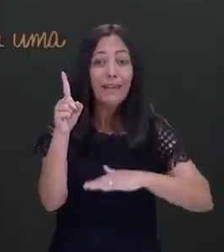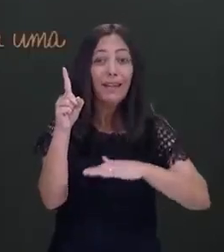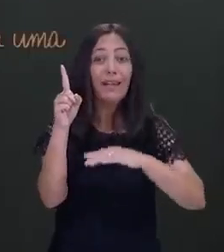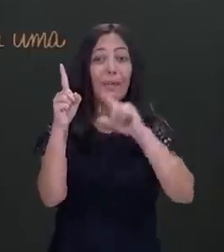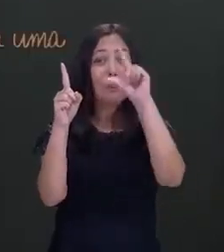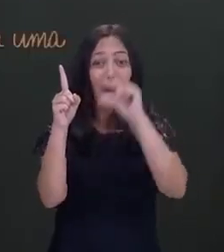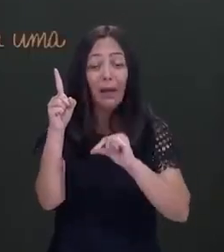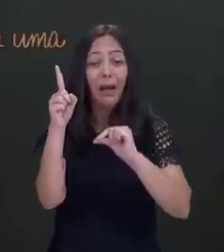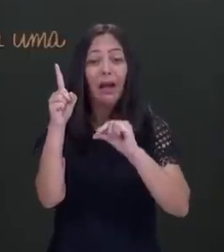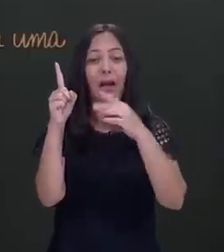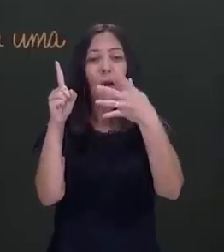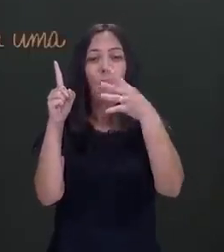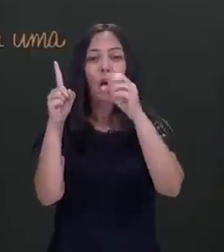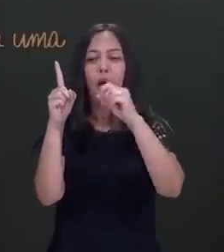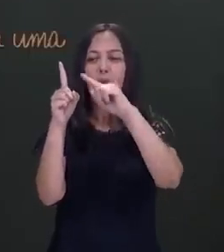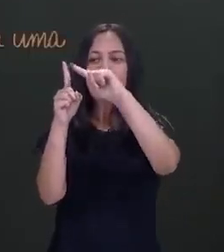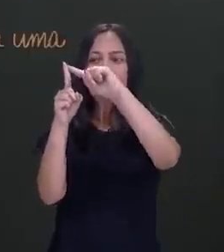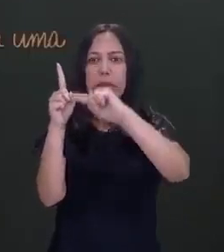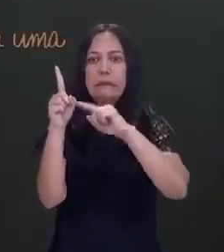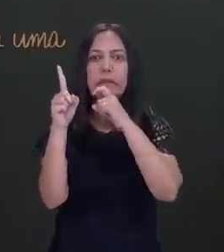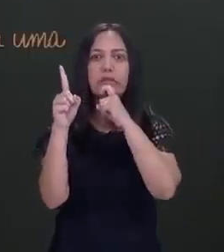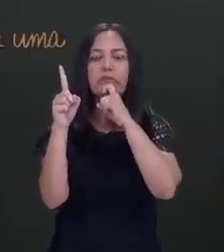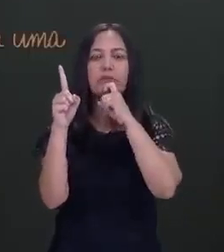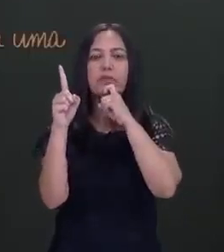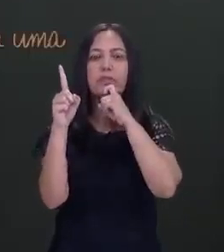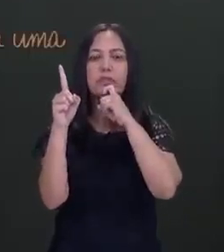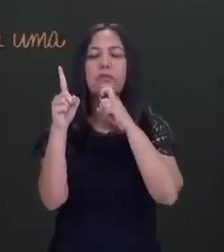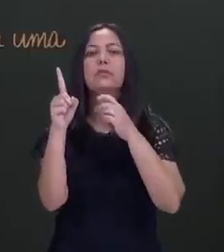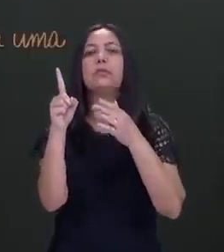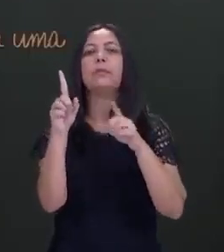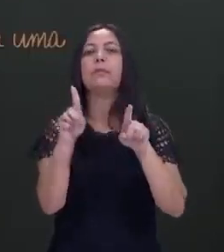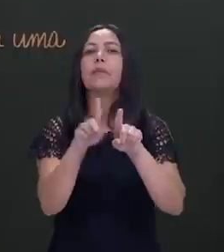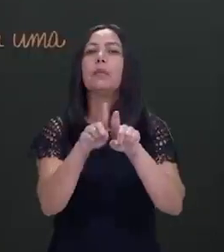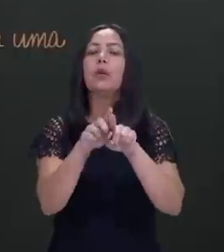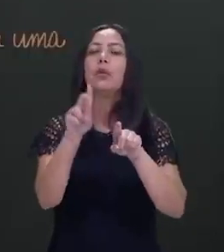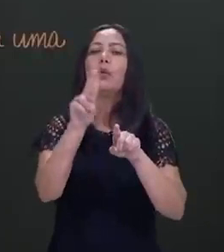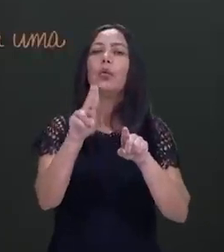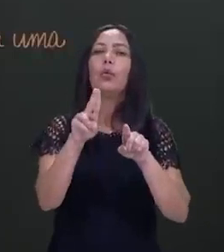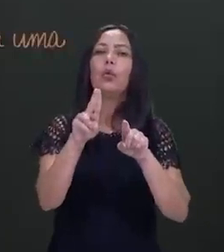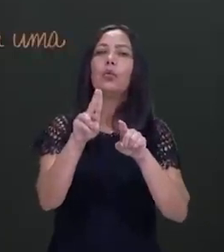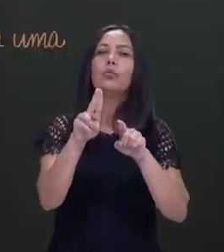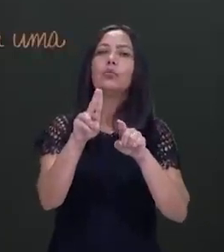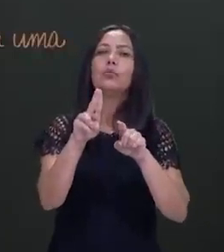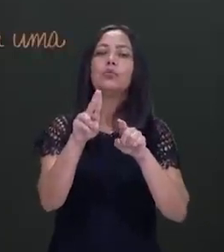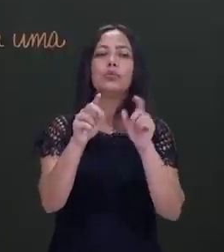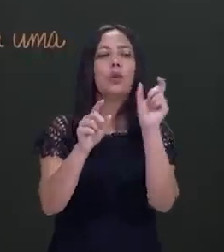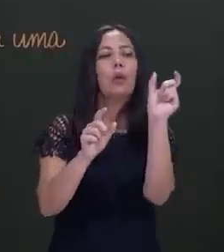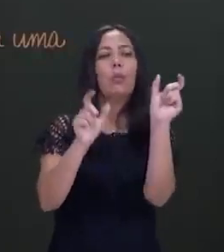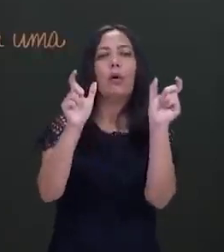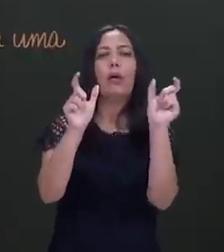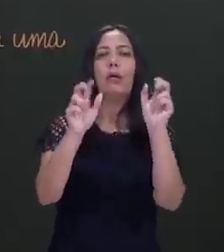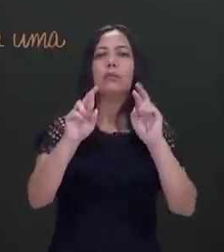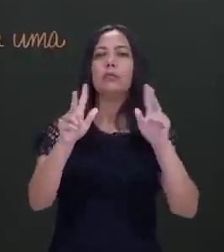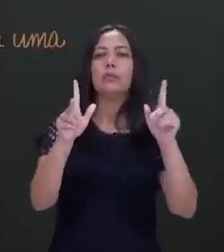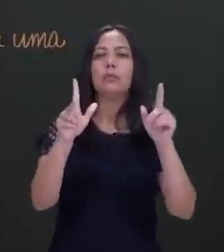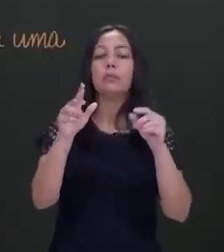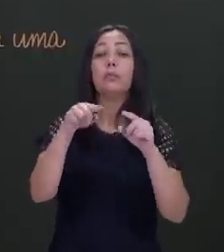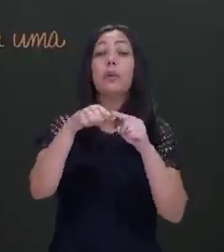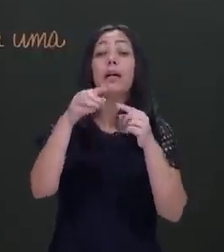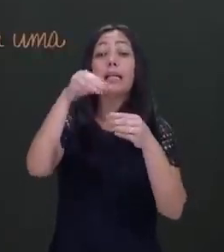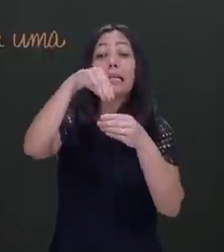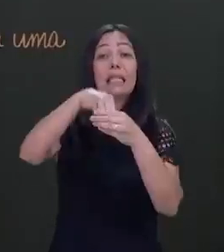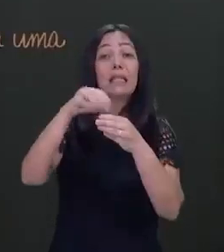correto? Porém, a distância entre eles é muito grande. Então, acaba que a gente usa esses termos, mas que não tem um peso científico.